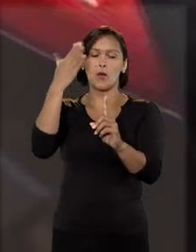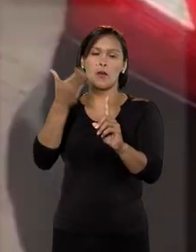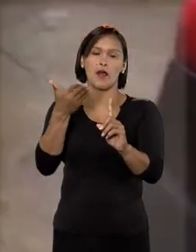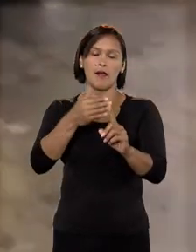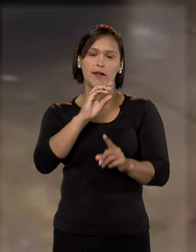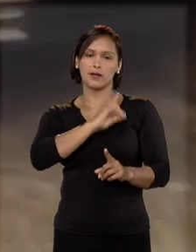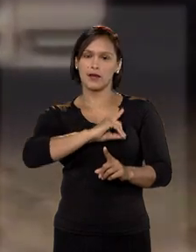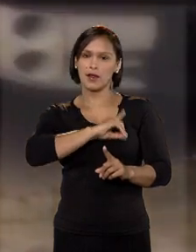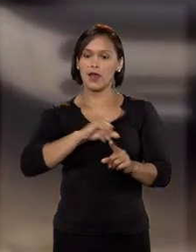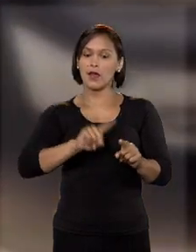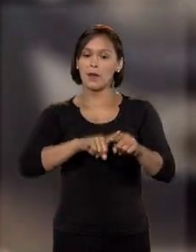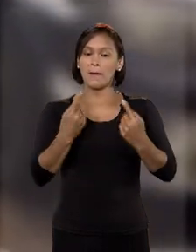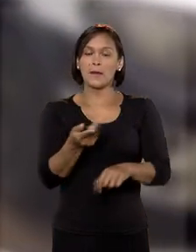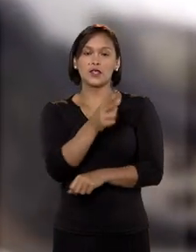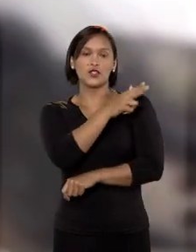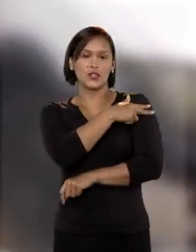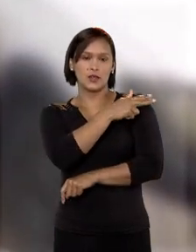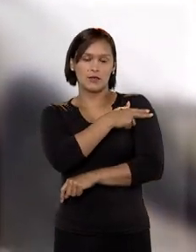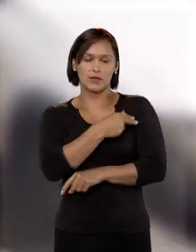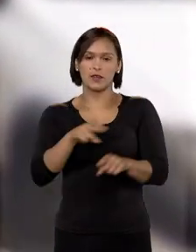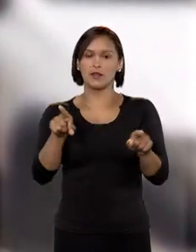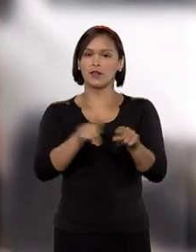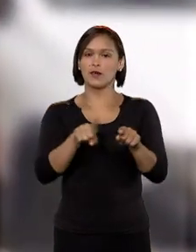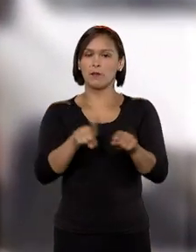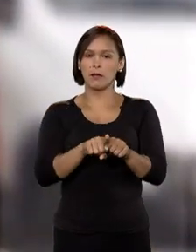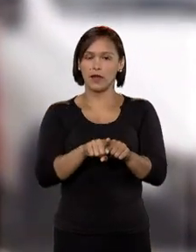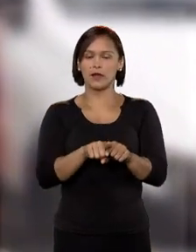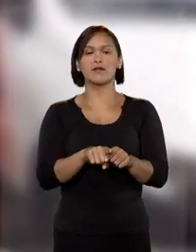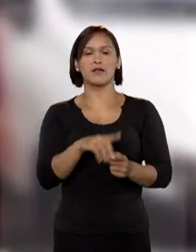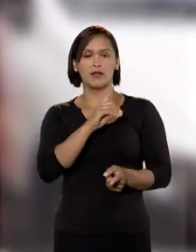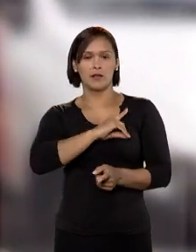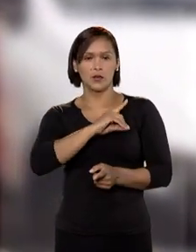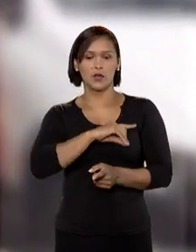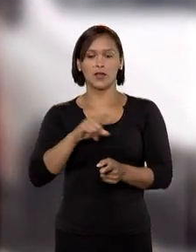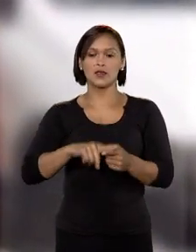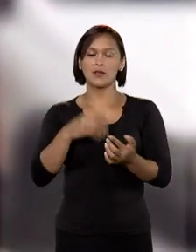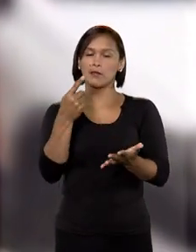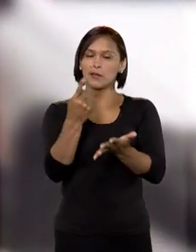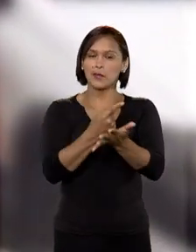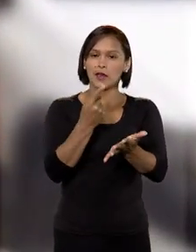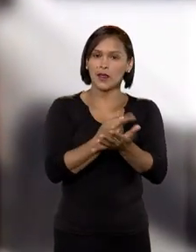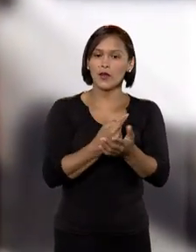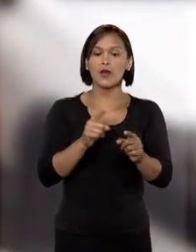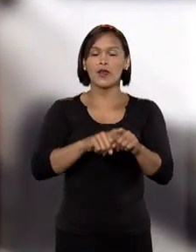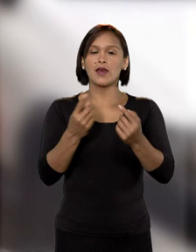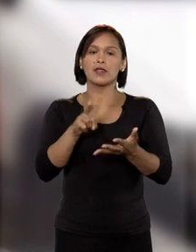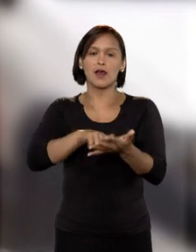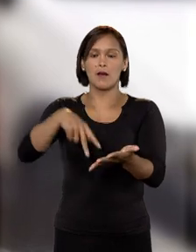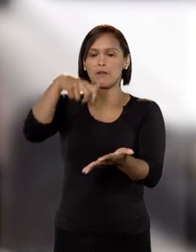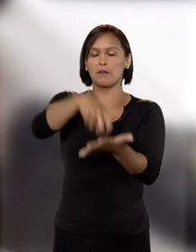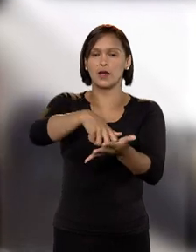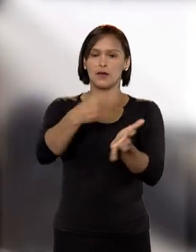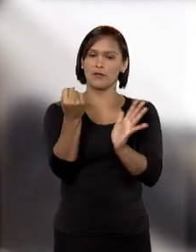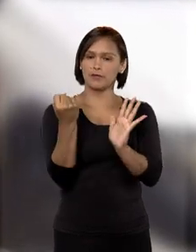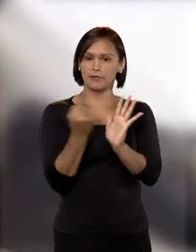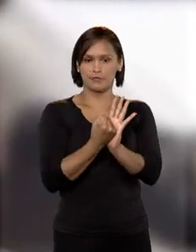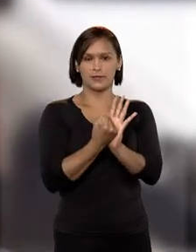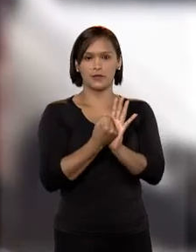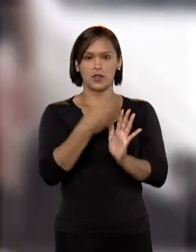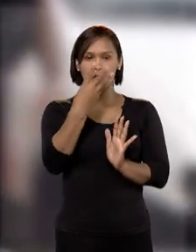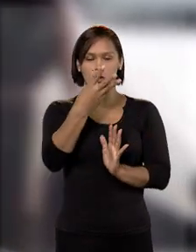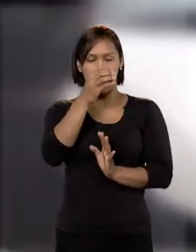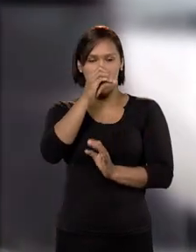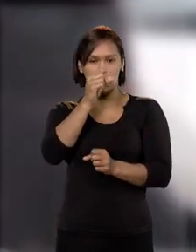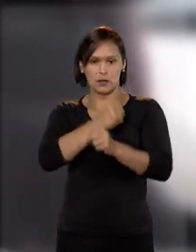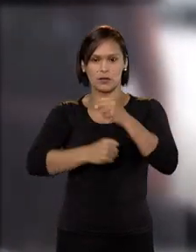polícia e se utilizar do cargo de chefia para solicitar vantagem indevida. Assim, a pena foi fixada nos atuais